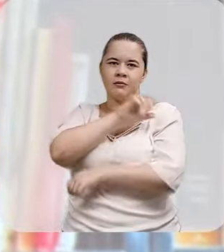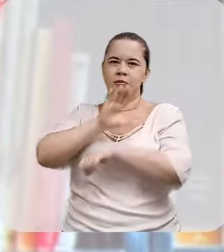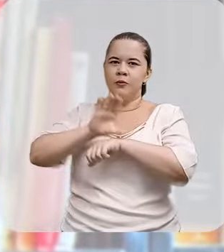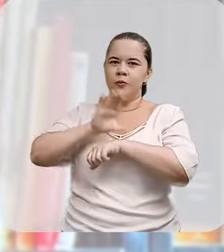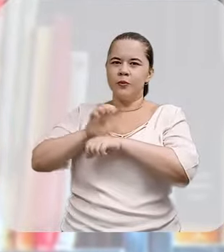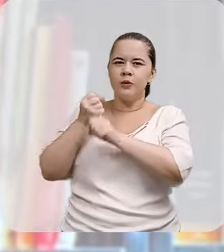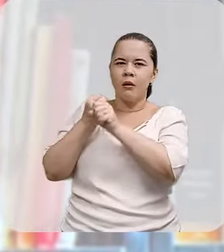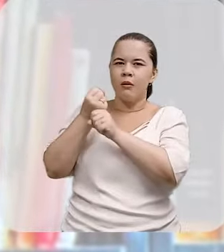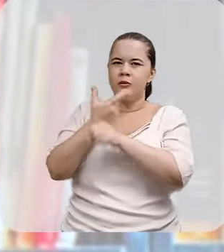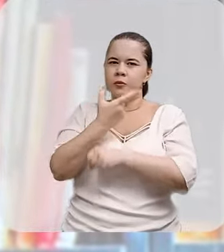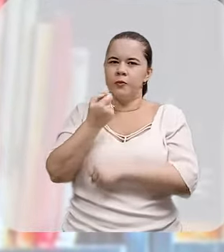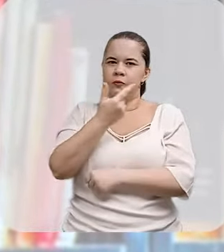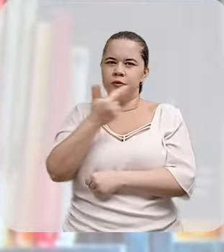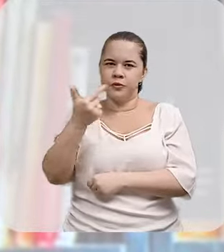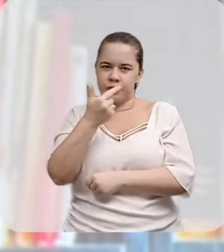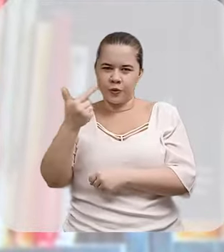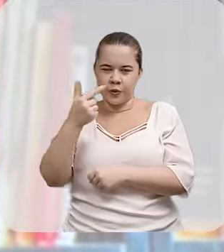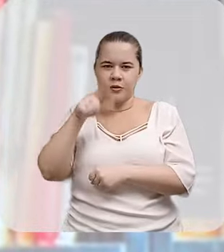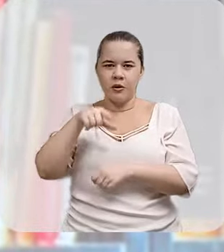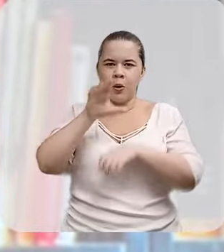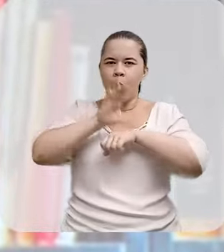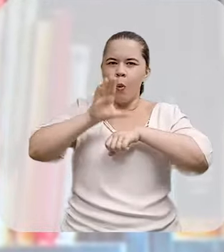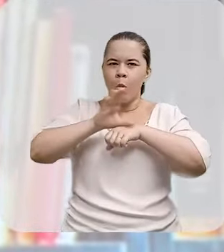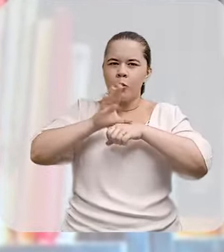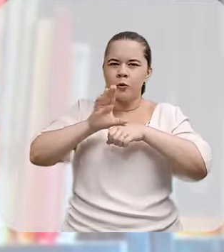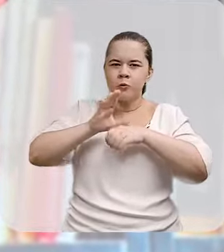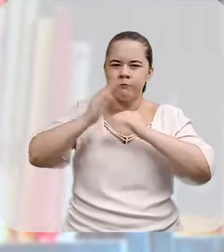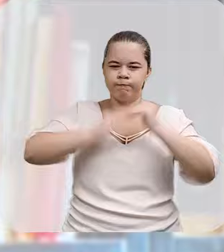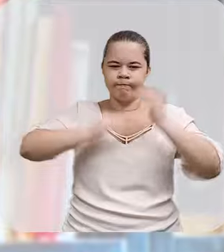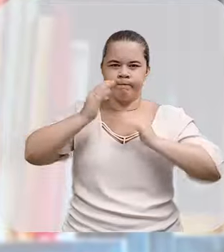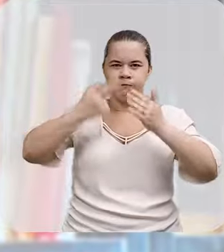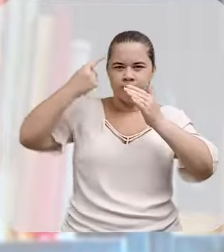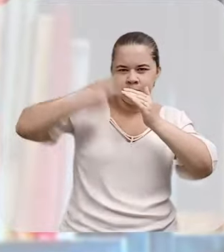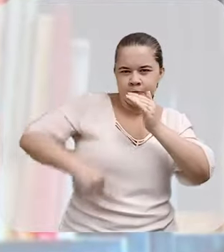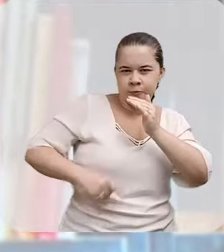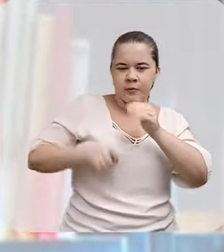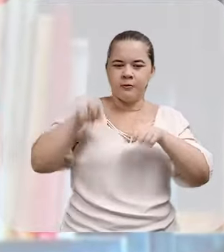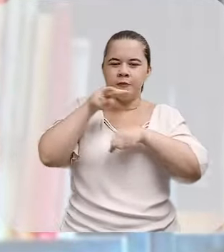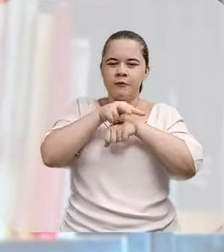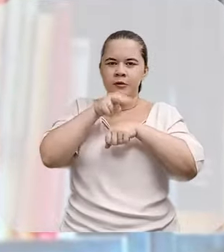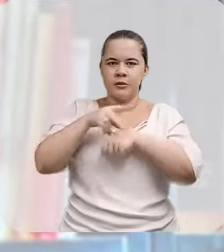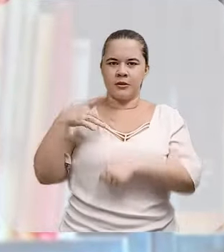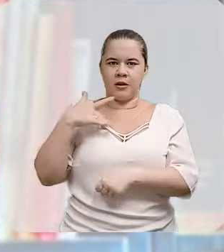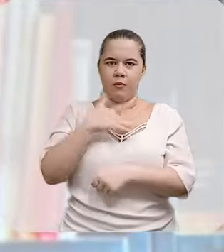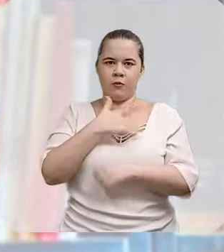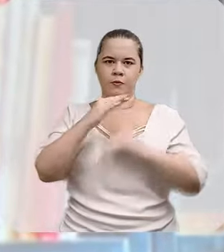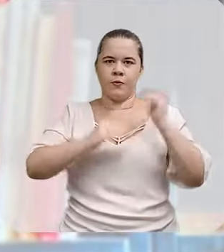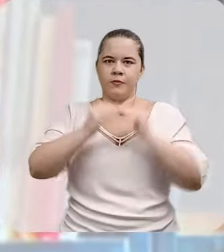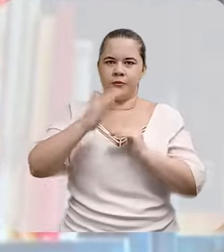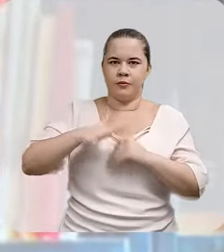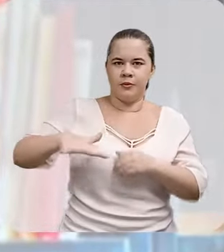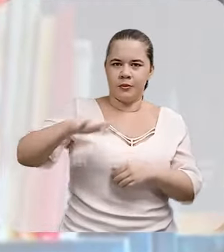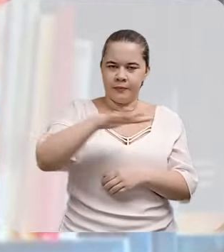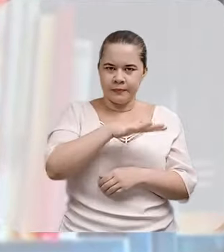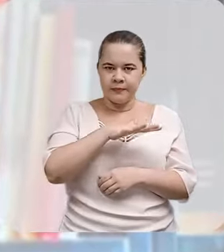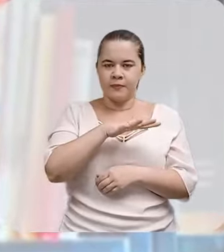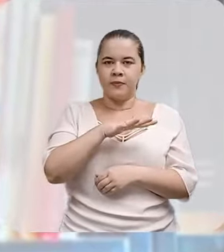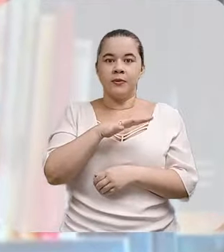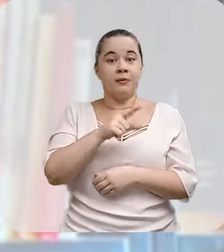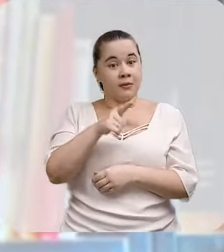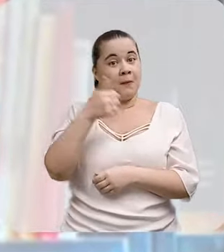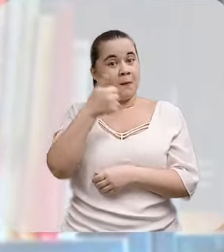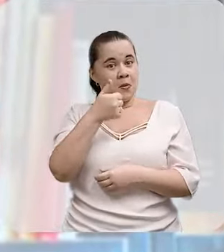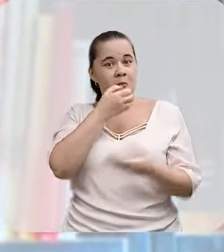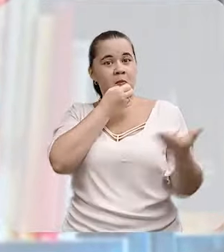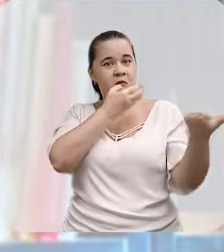profissional participou do curso de aperfeiçoamento de referência técnica e vigilância do trabalhador e da trabalhadora. Elieldo,